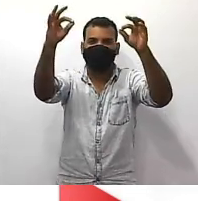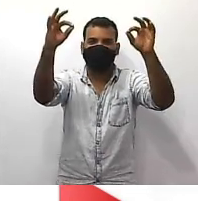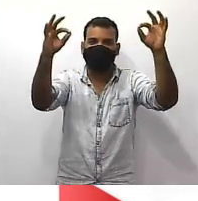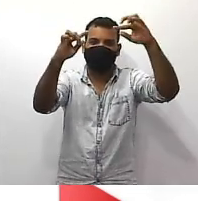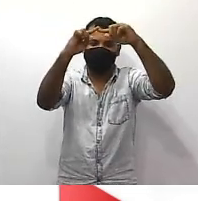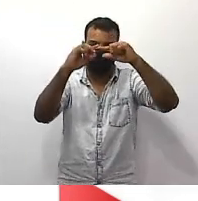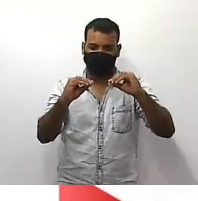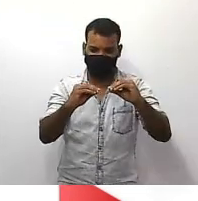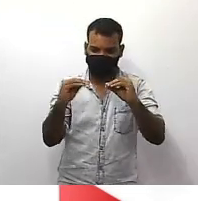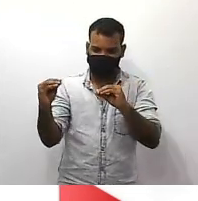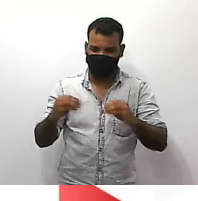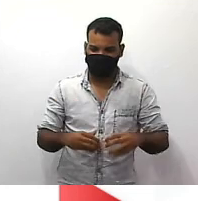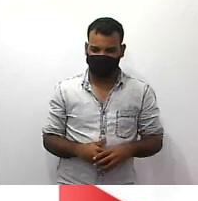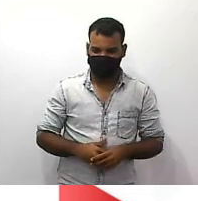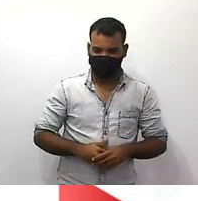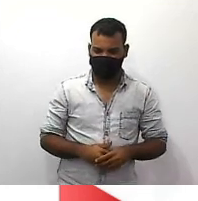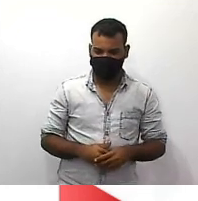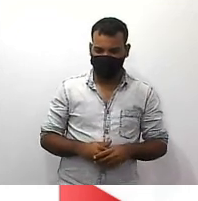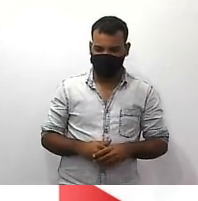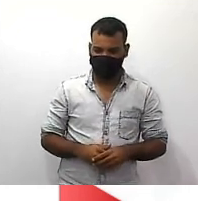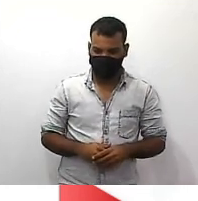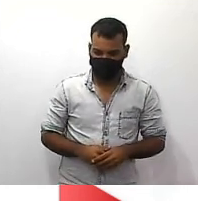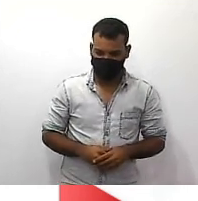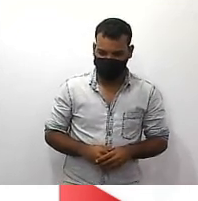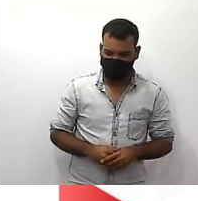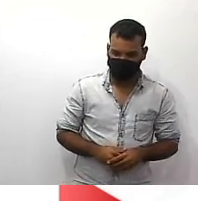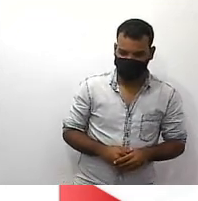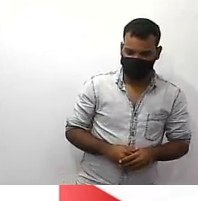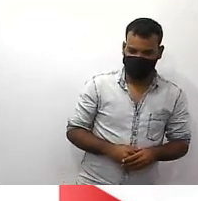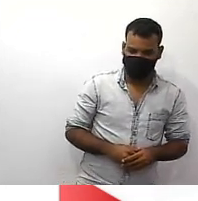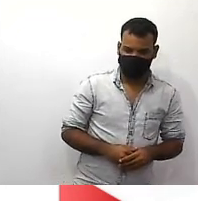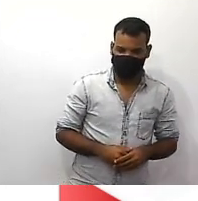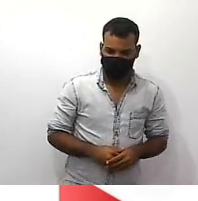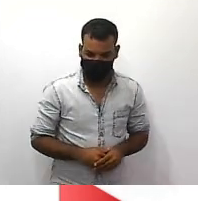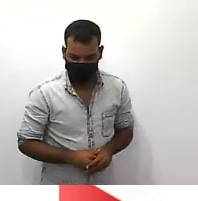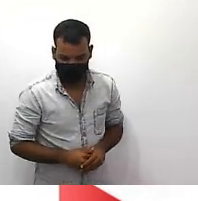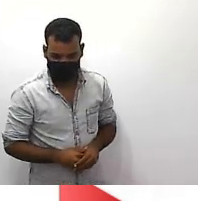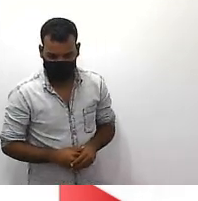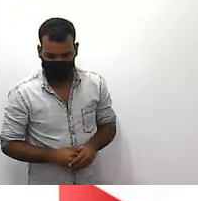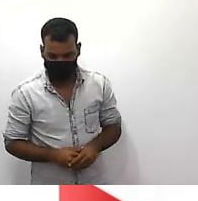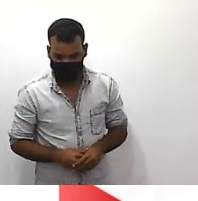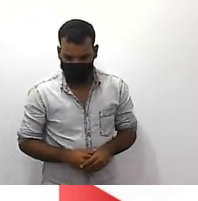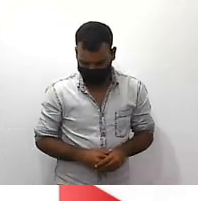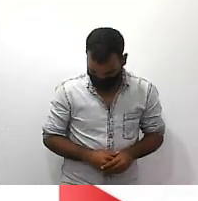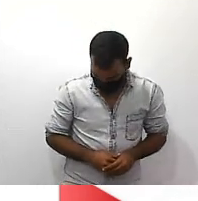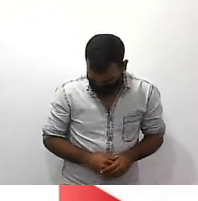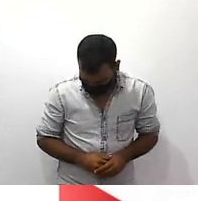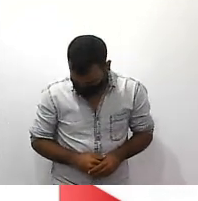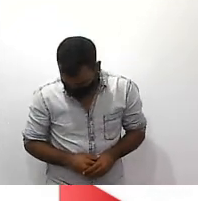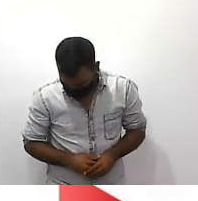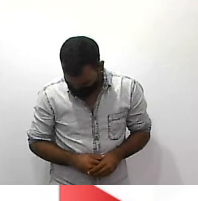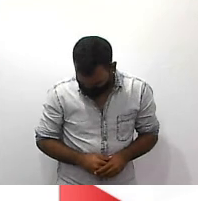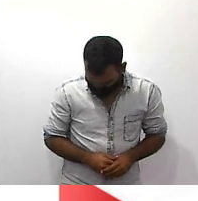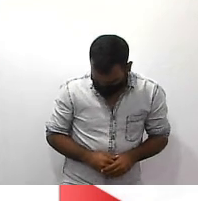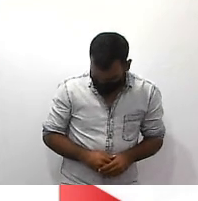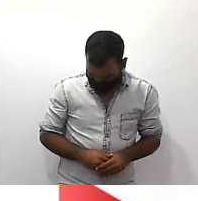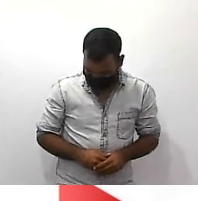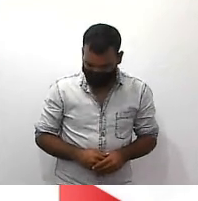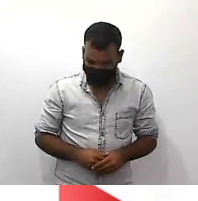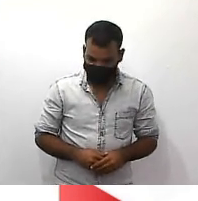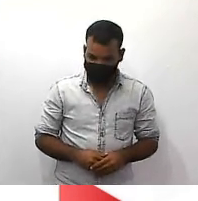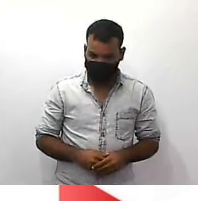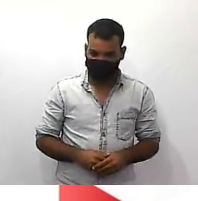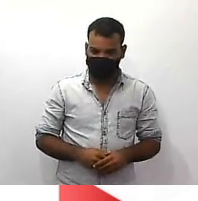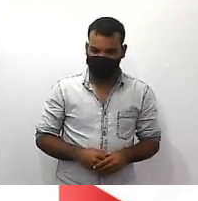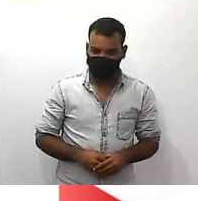o x estava dividindo ou perdão multiplicando vai passar dividindo então agora eu vou ter 90 dividido por